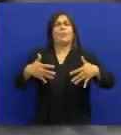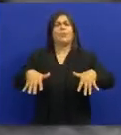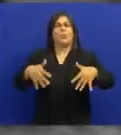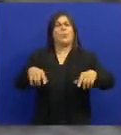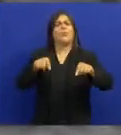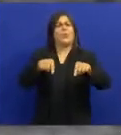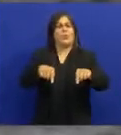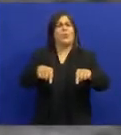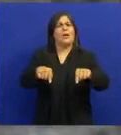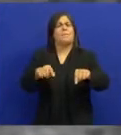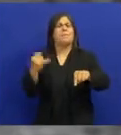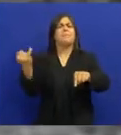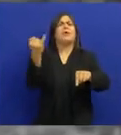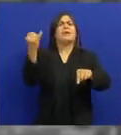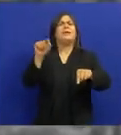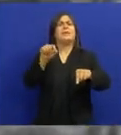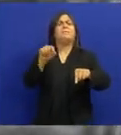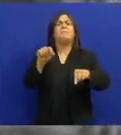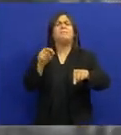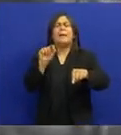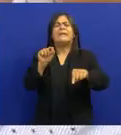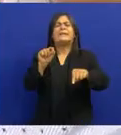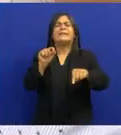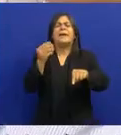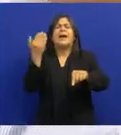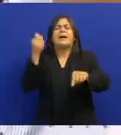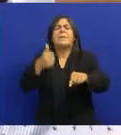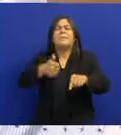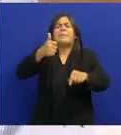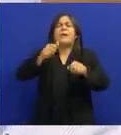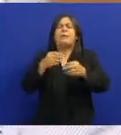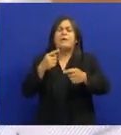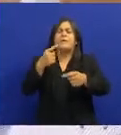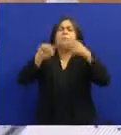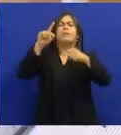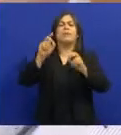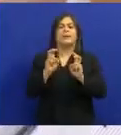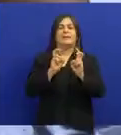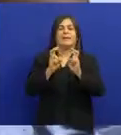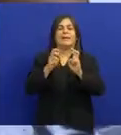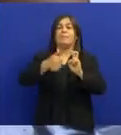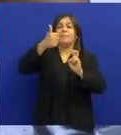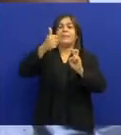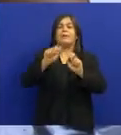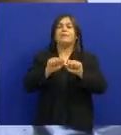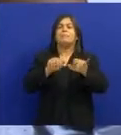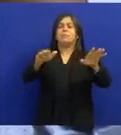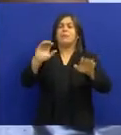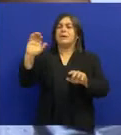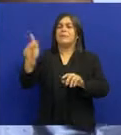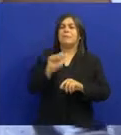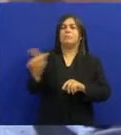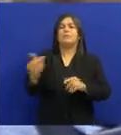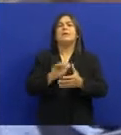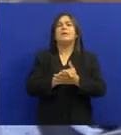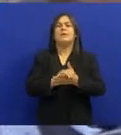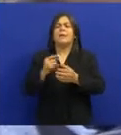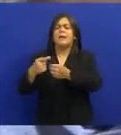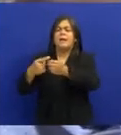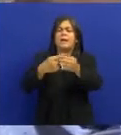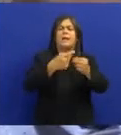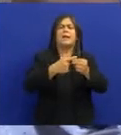trem chegou primeiro Do lado que é em Campina Grande Então com a chegada do trem Chegava um desenvolvimento Do ponto de vista musical Ele teve acesso a